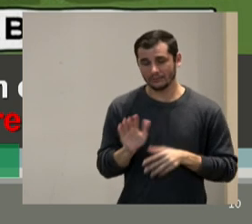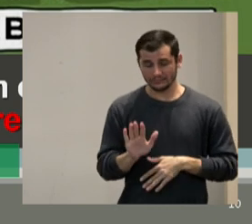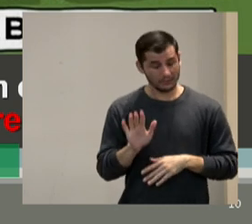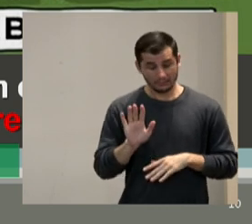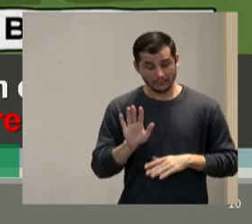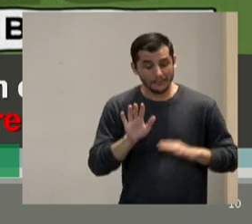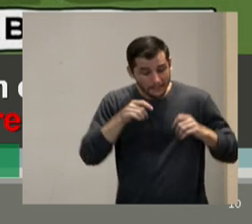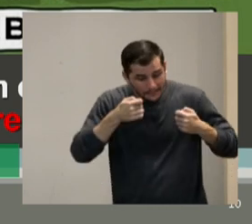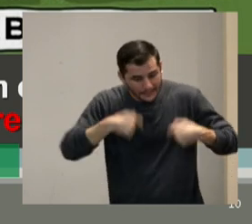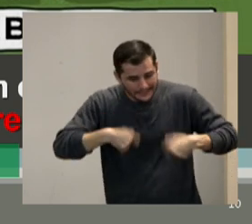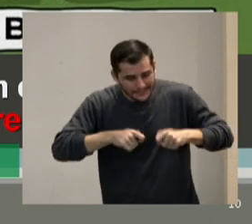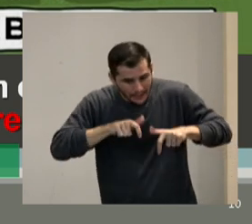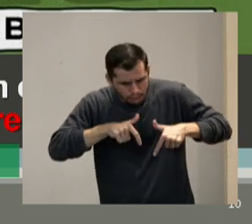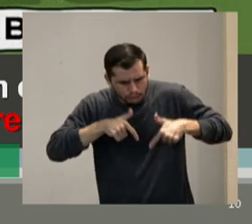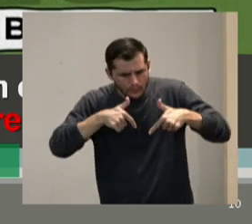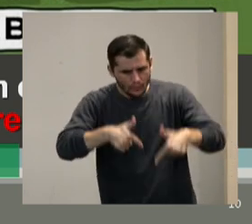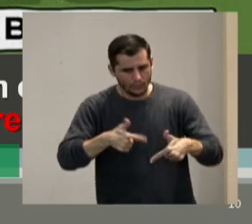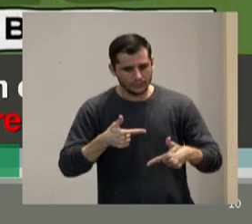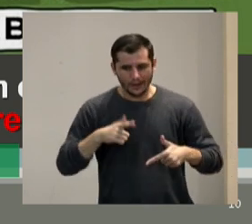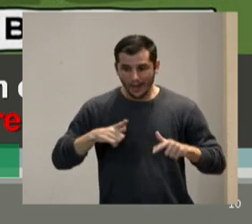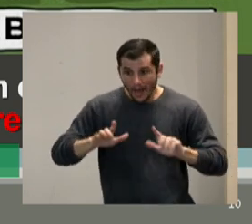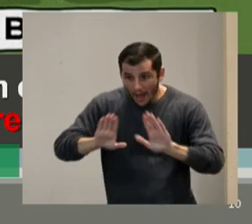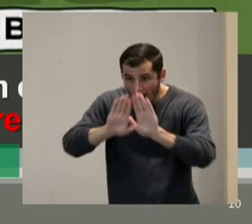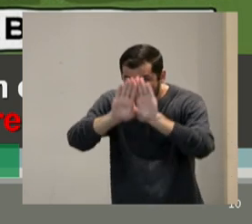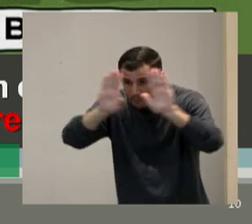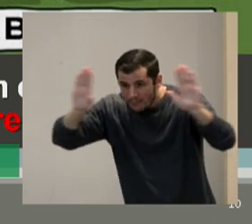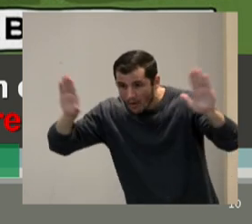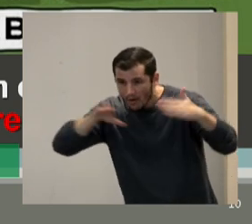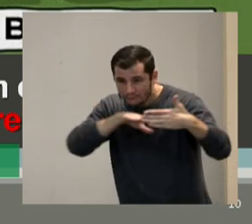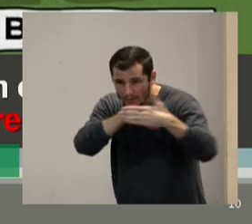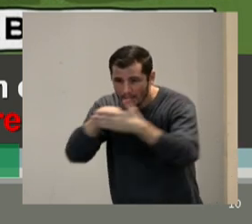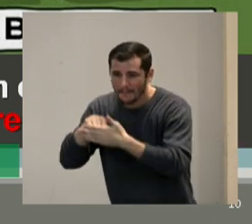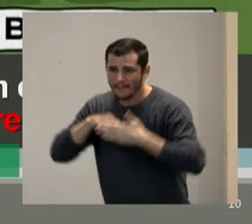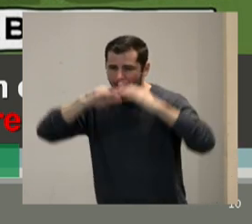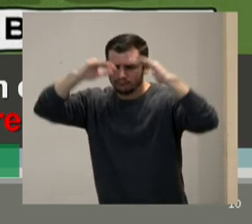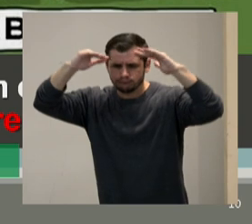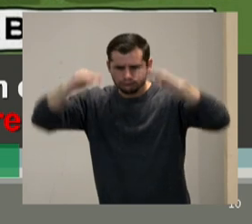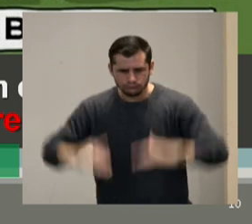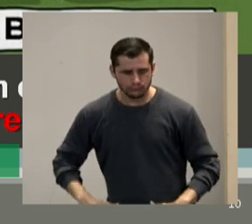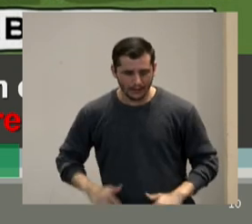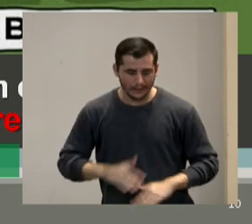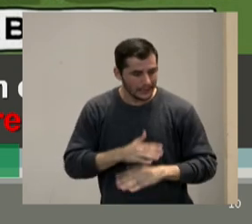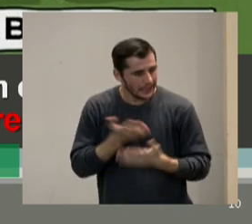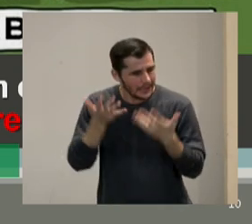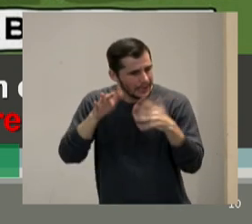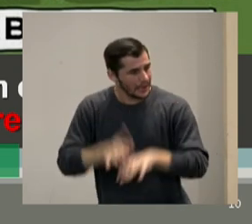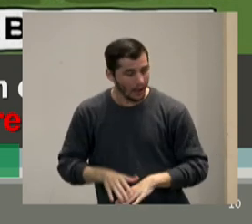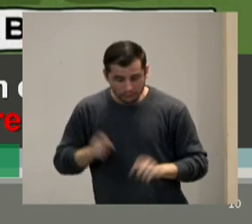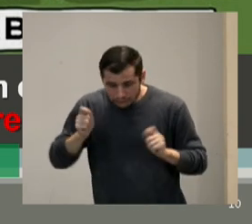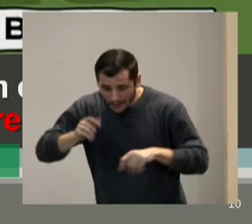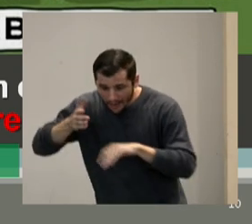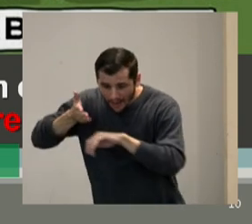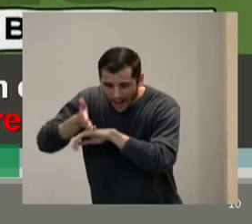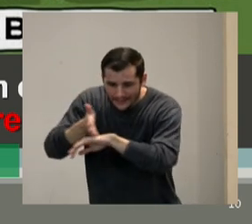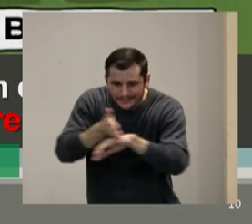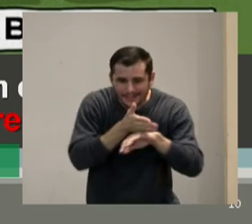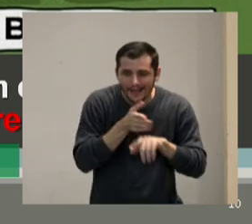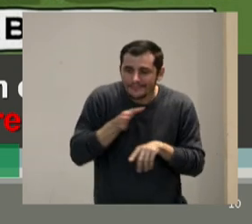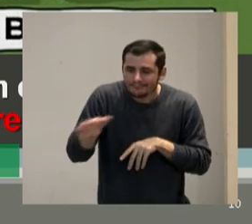lutar cada vez mais pra que o muro derrube e a gente consiga ter acesso às coisas sem precisar ficar achando que é